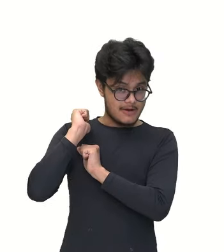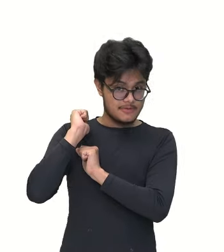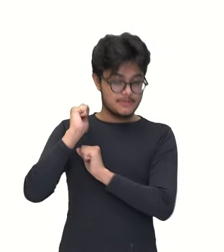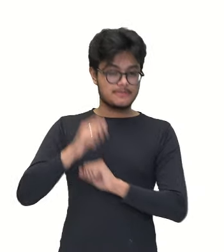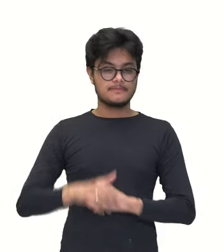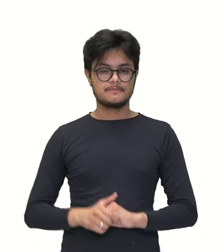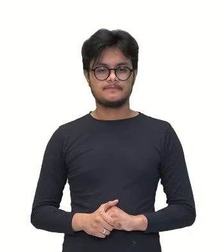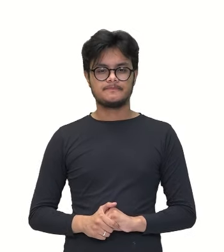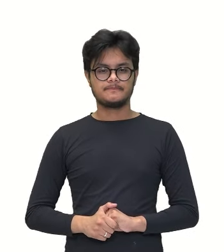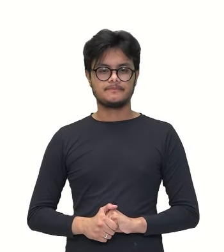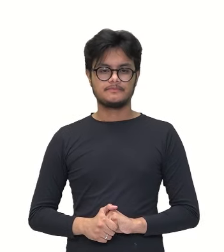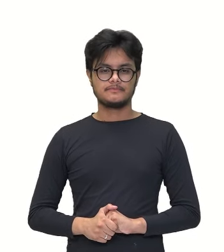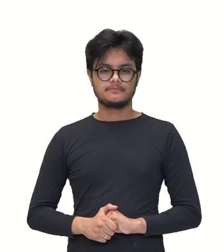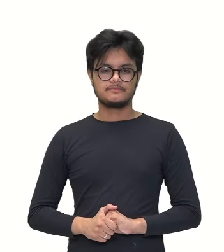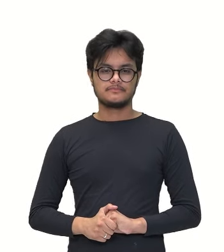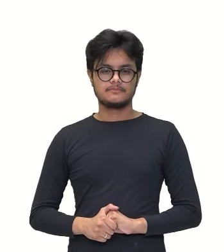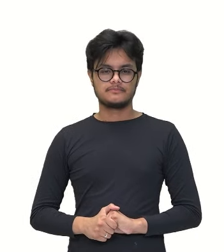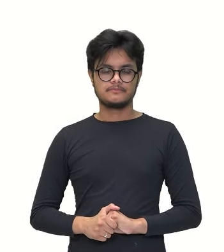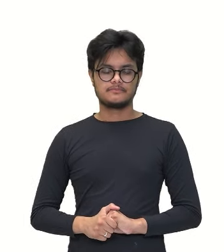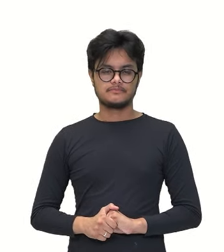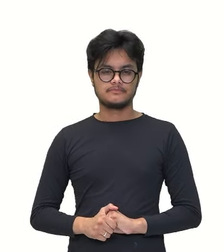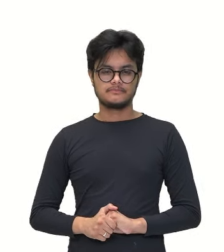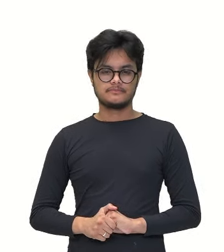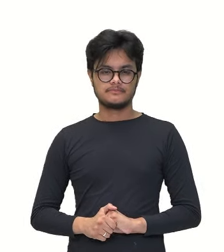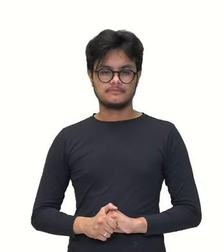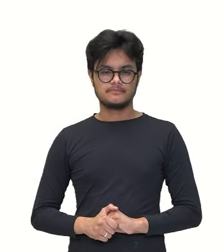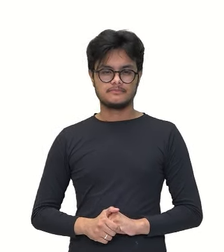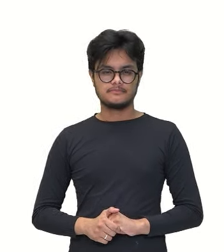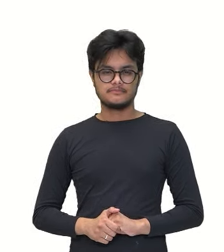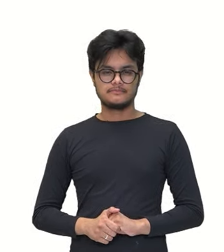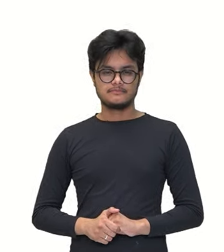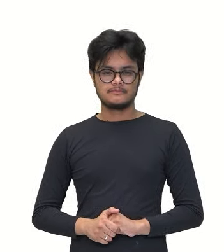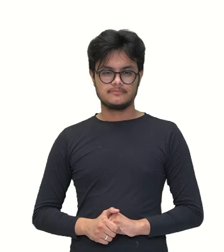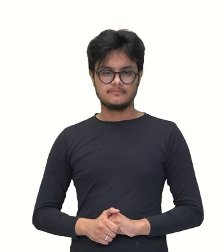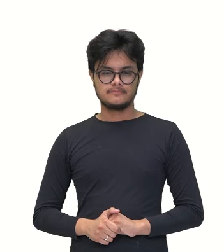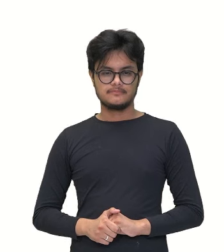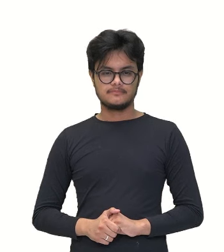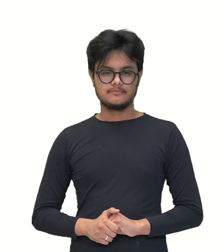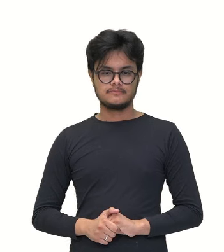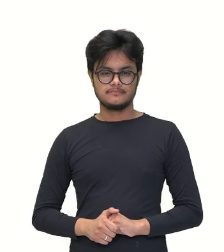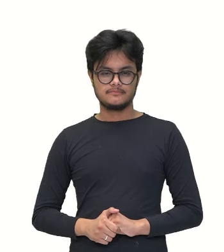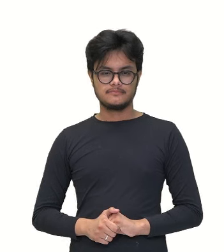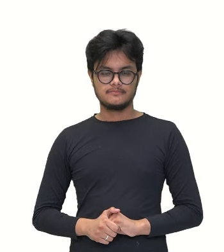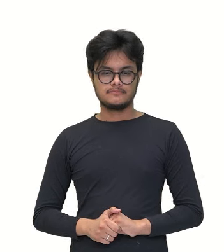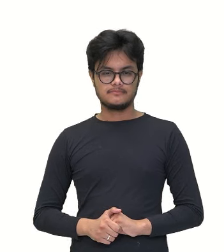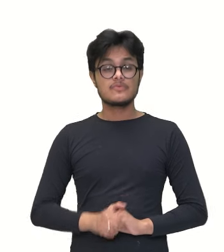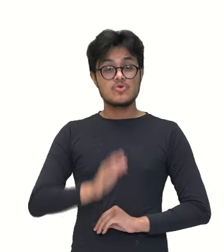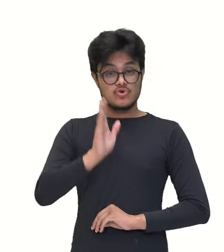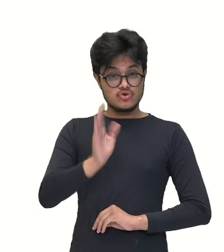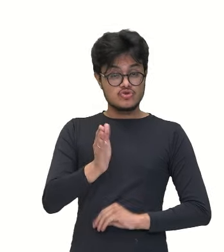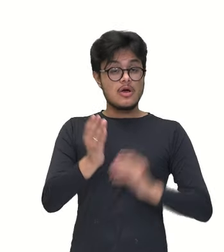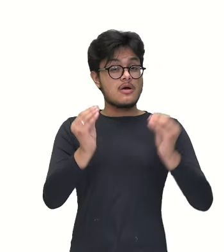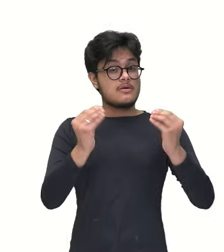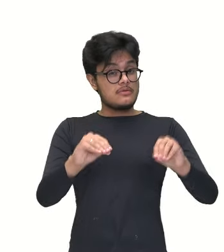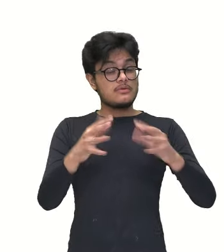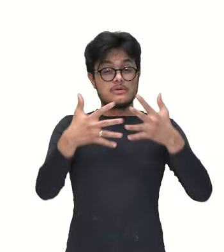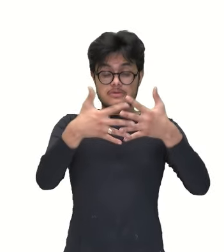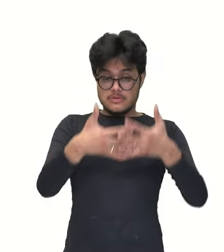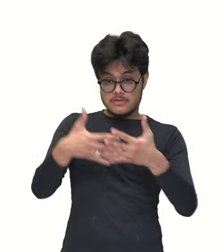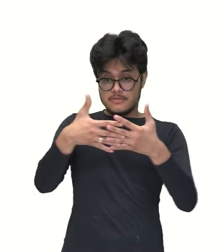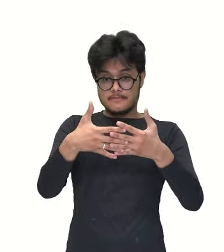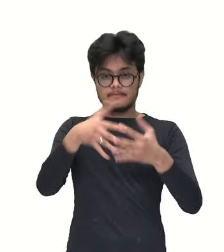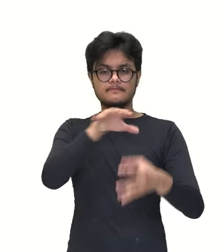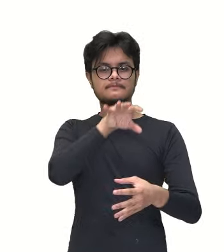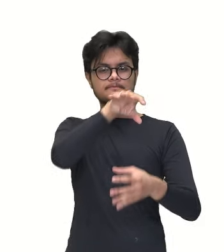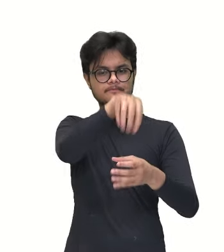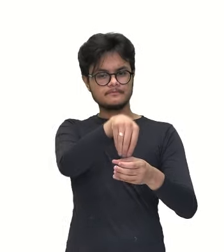Vou colocar um C de cimento, né? Então, isso aqui em tijolos é o que já foi colocado no caminhão. Então, eu